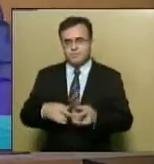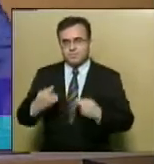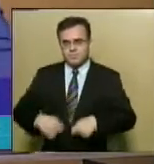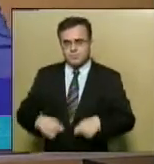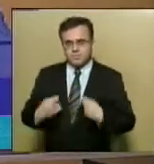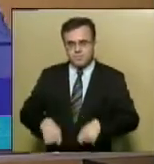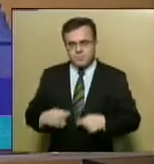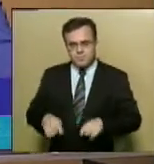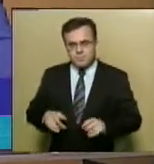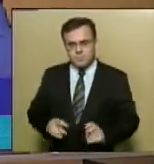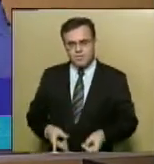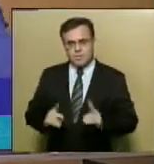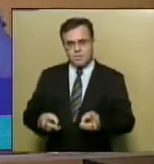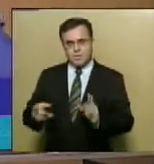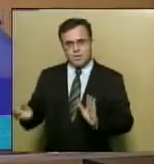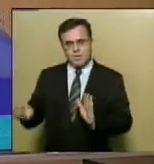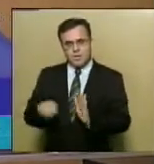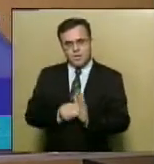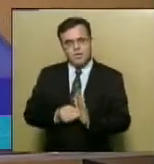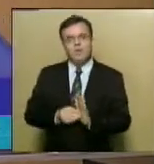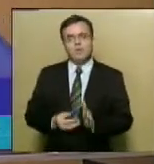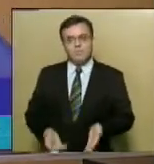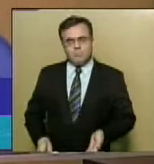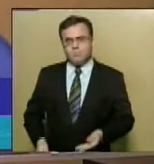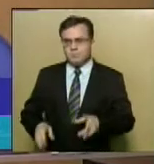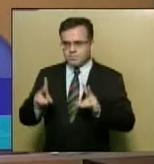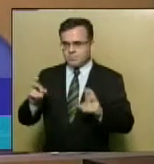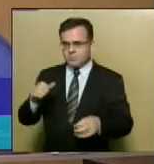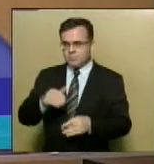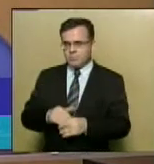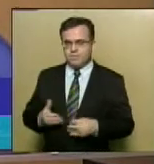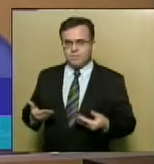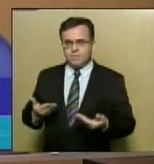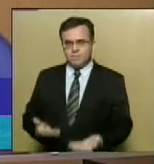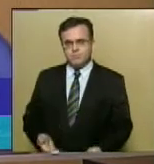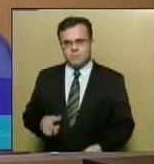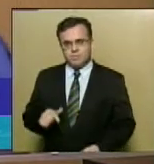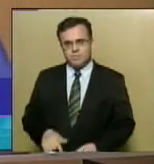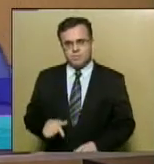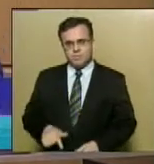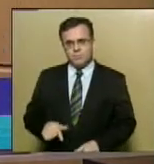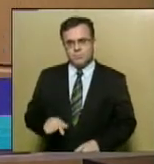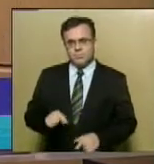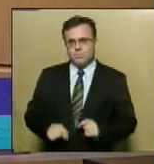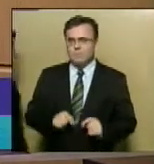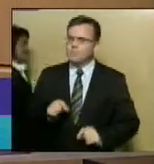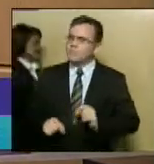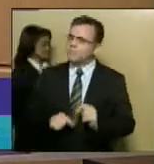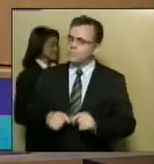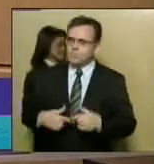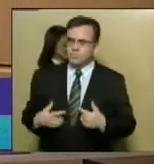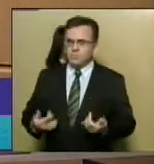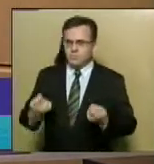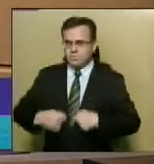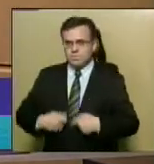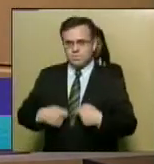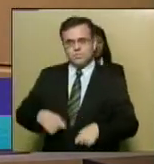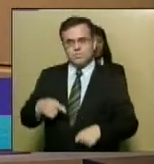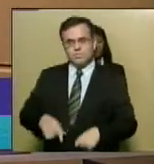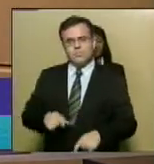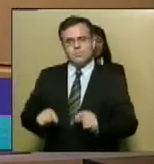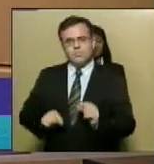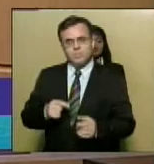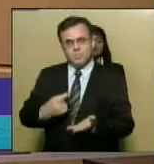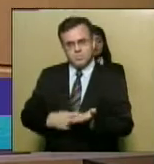entrar, então, na leitura amanhã, e de que esta casa, no meu entendimento, deputada Maria, é que esta casa está vendo, por